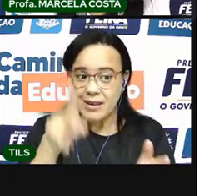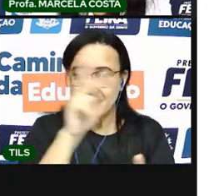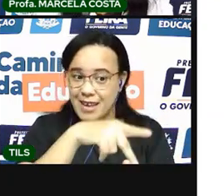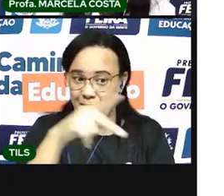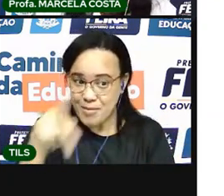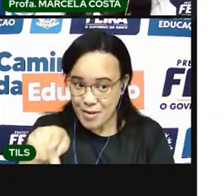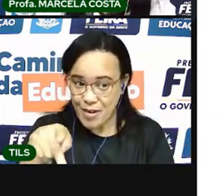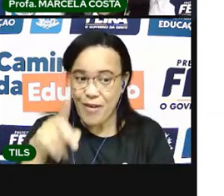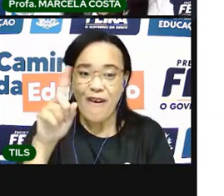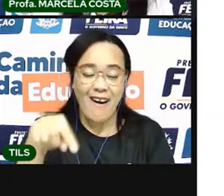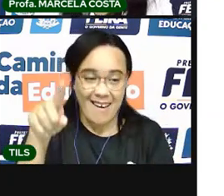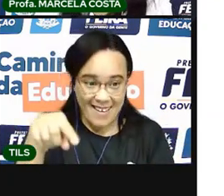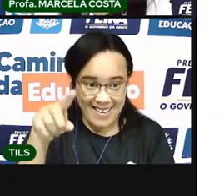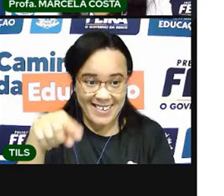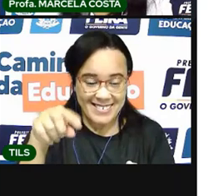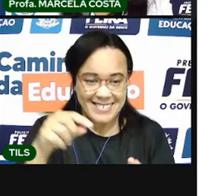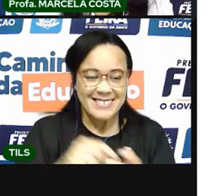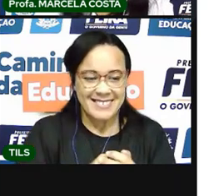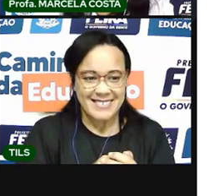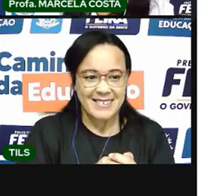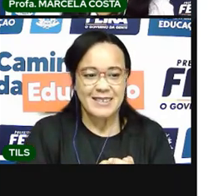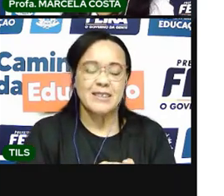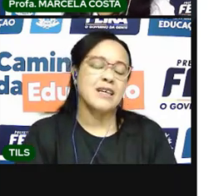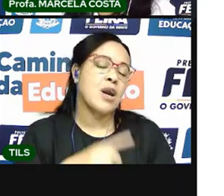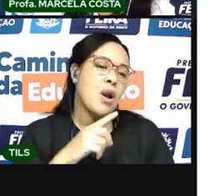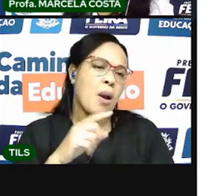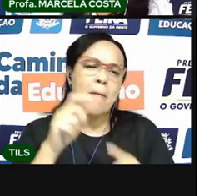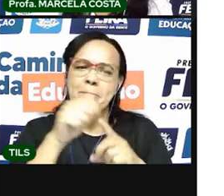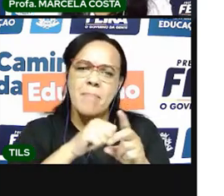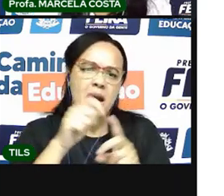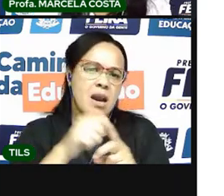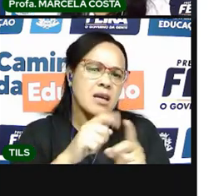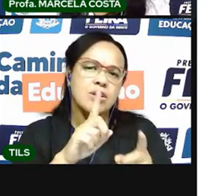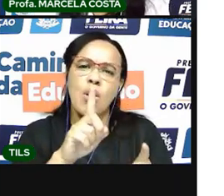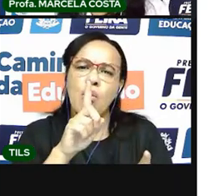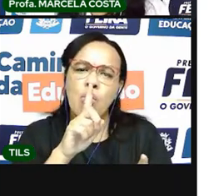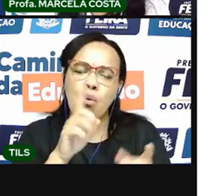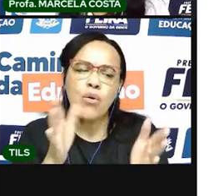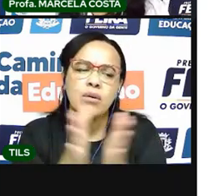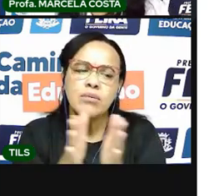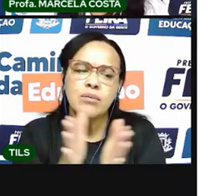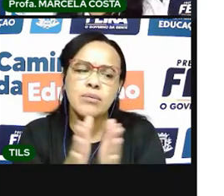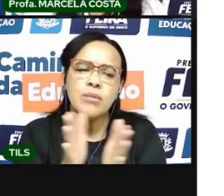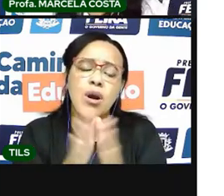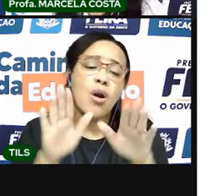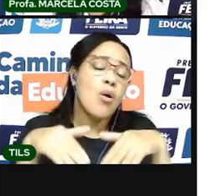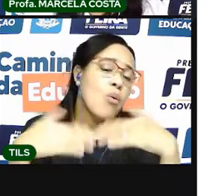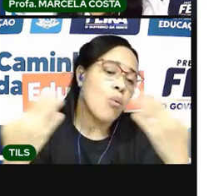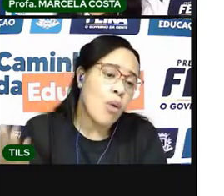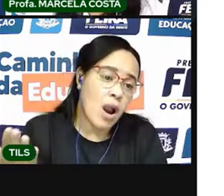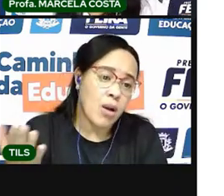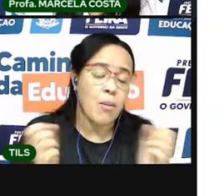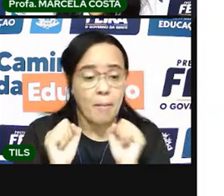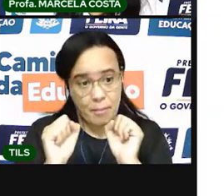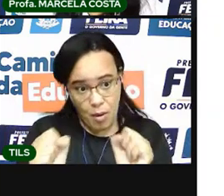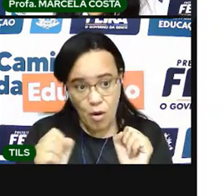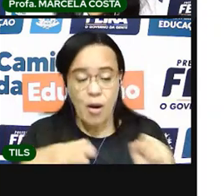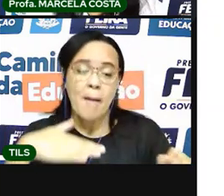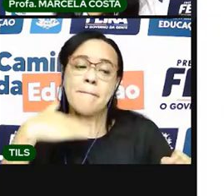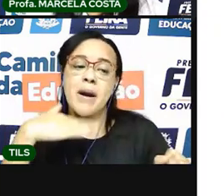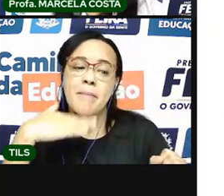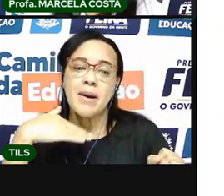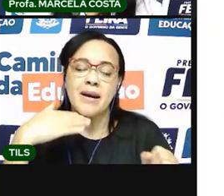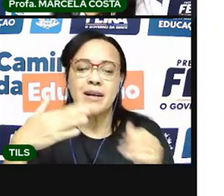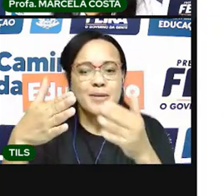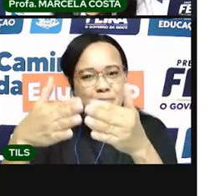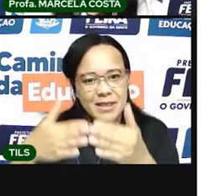mês que é o mês do seu aniversário, aí você pode pedir para sua mãe depois te mostrar aí no calendário. Tá bom?